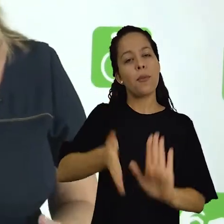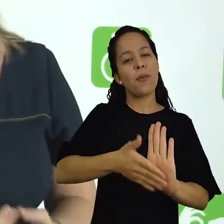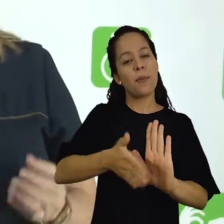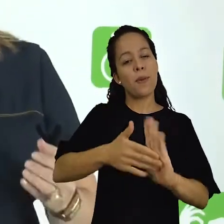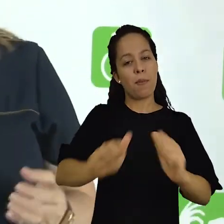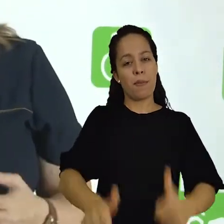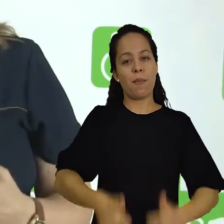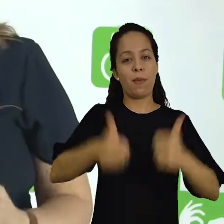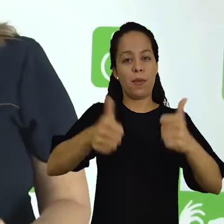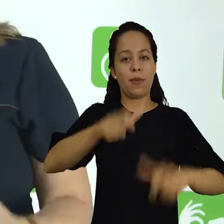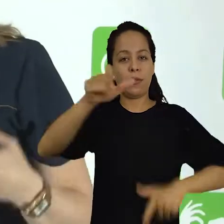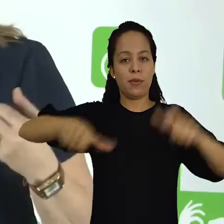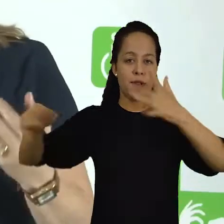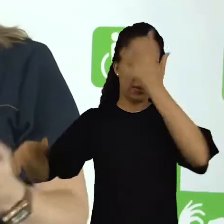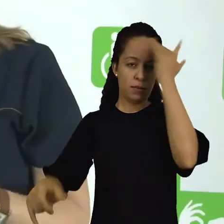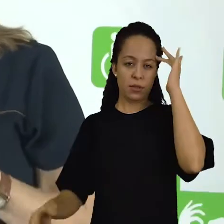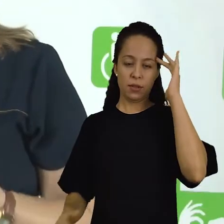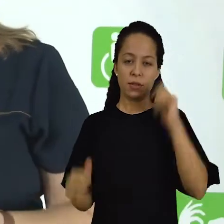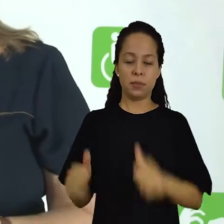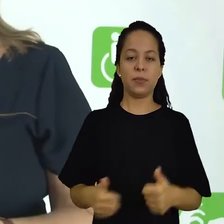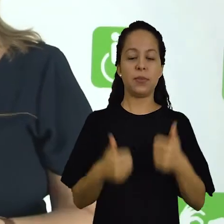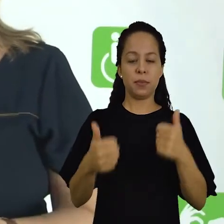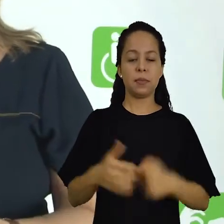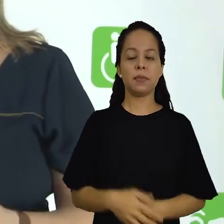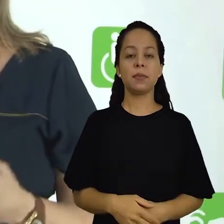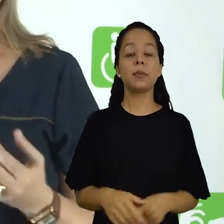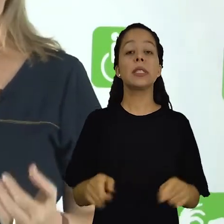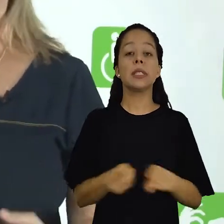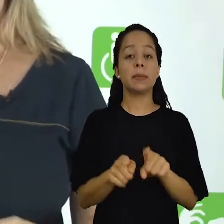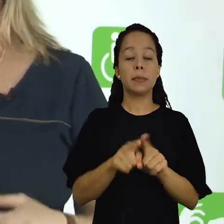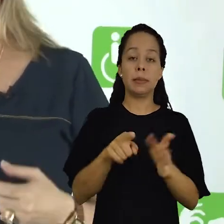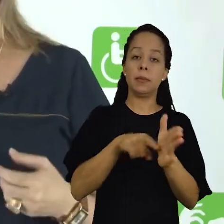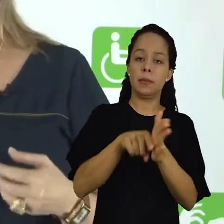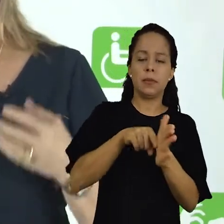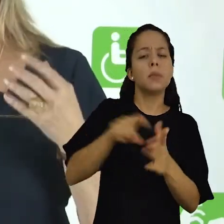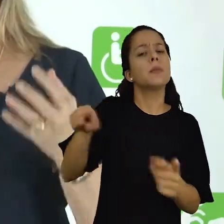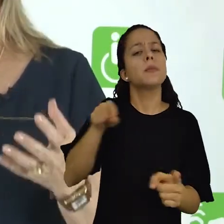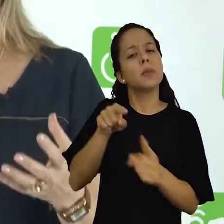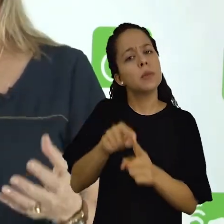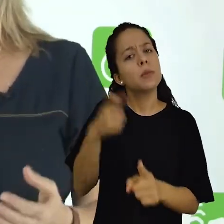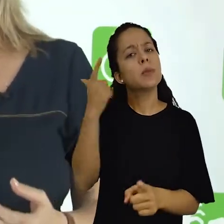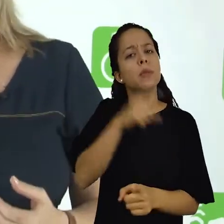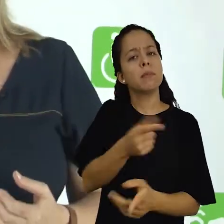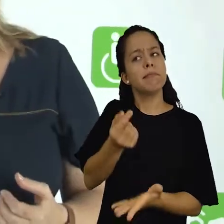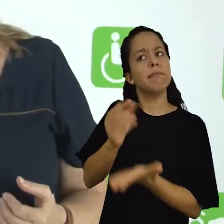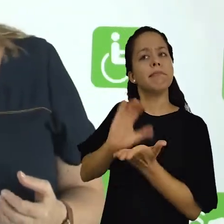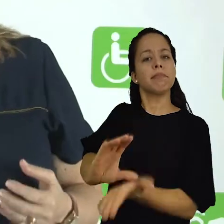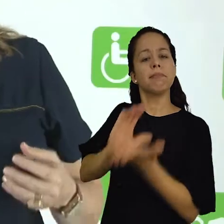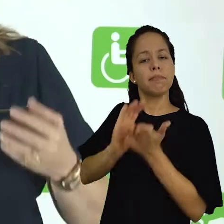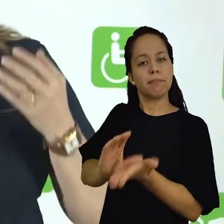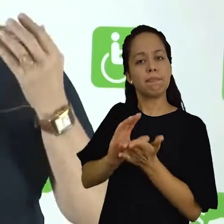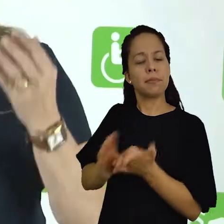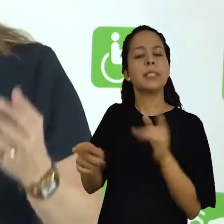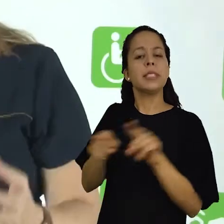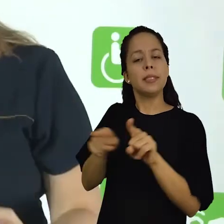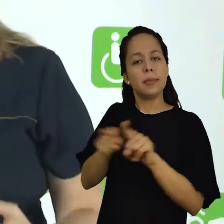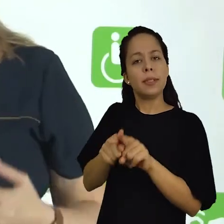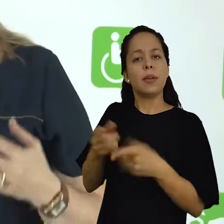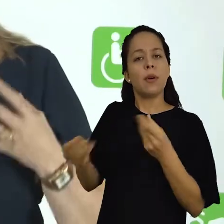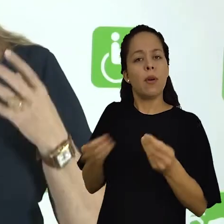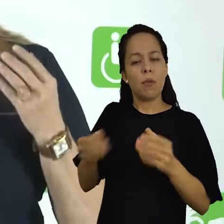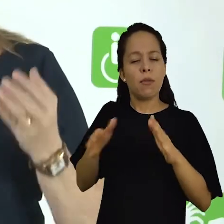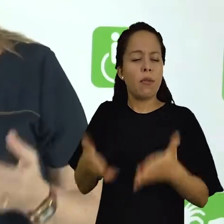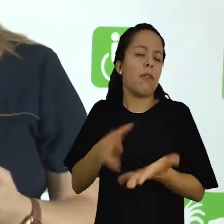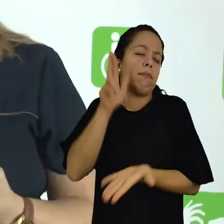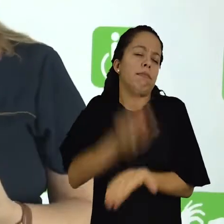melhorias na qualidade de vida de toda a humanidade. A pesquisa também é feita para gerar investimentos, fontes de rendas,